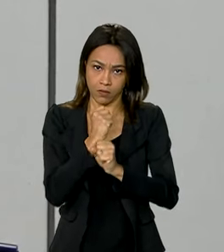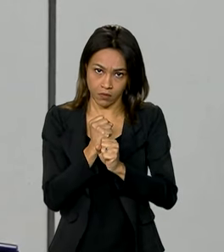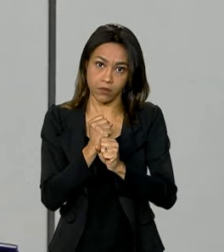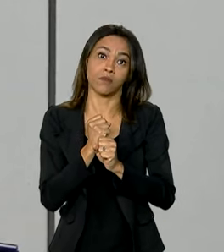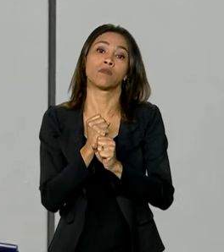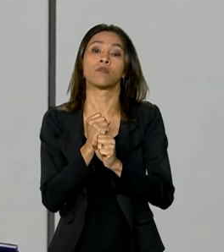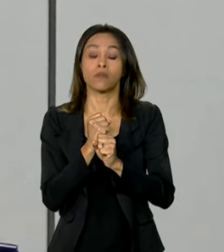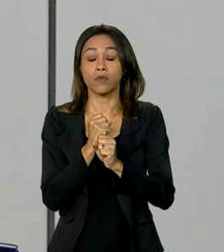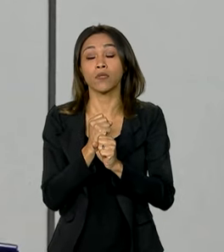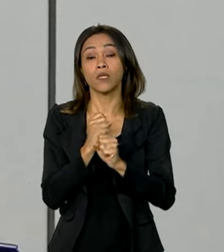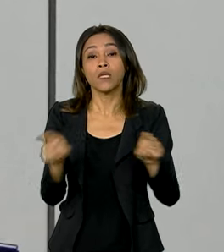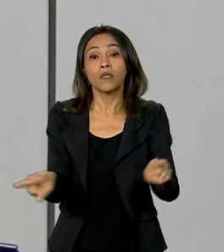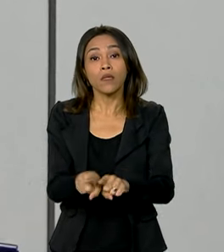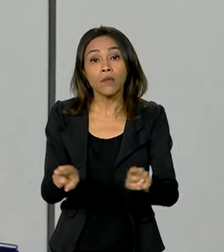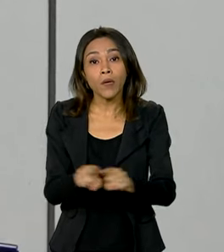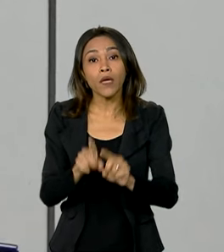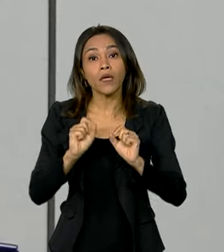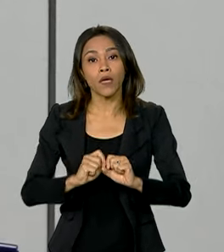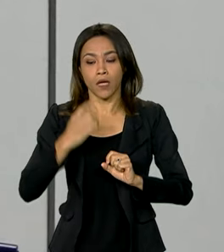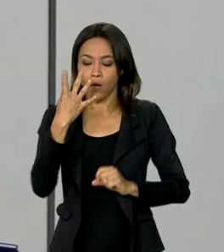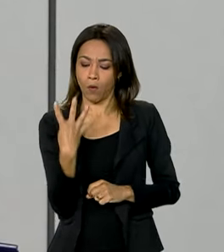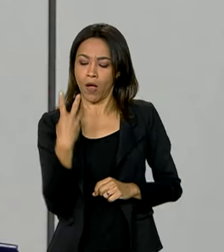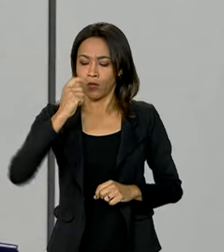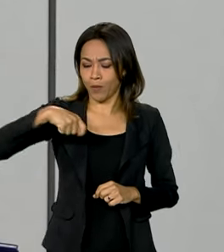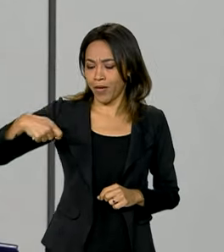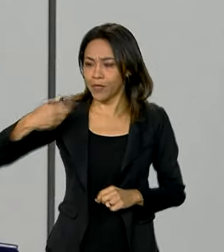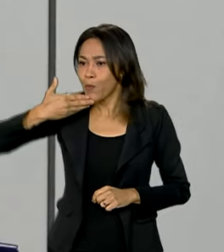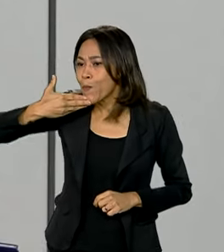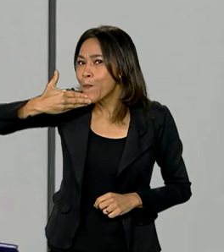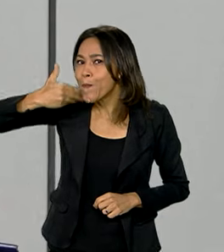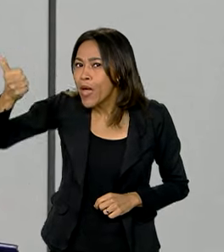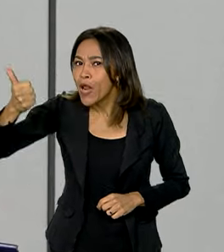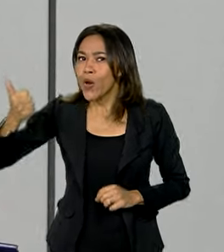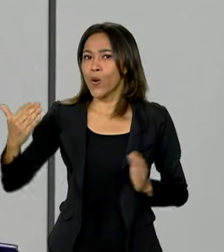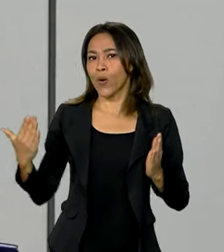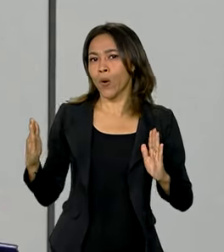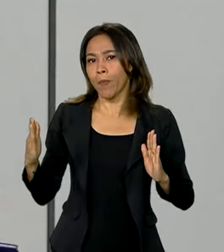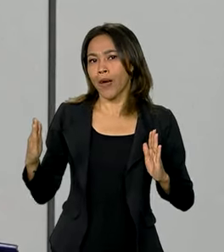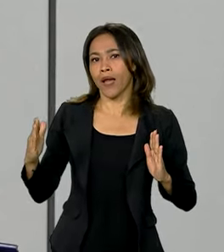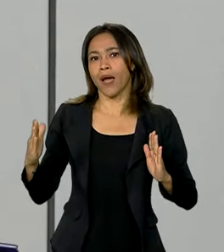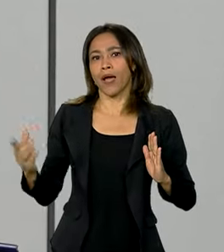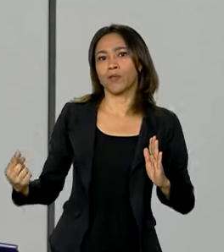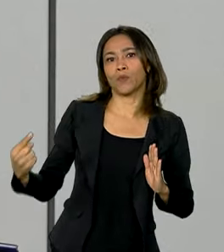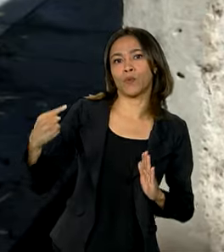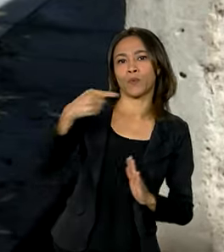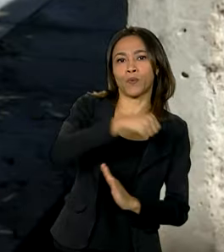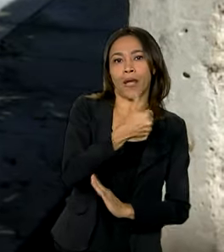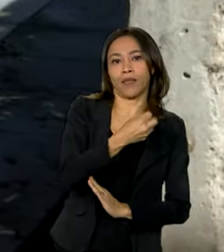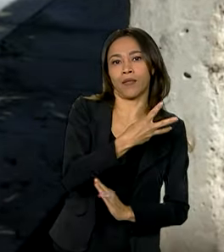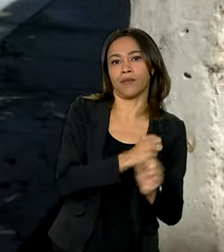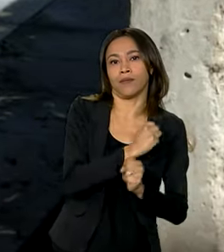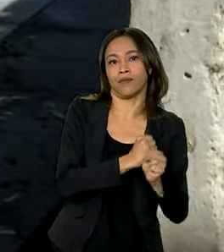Levando também ao quadrimestre ser o melhor quadrimestre dos últimos 13 anos.